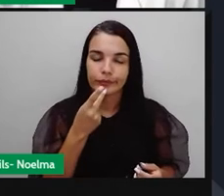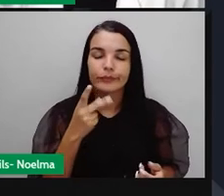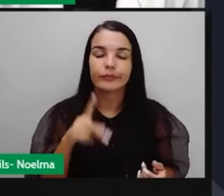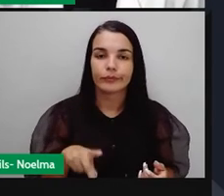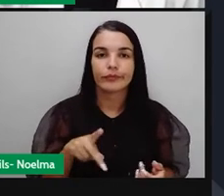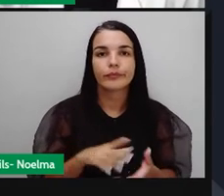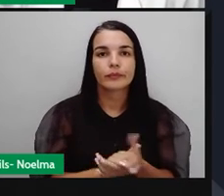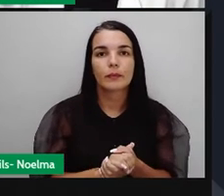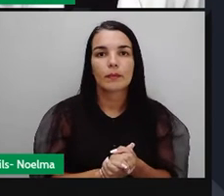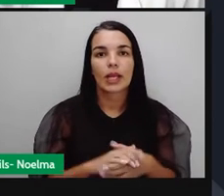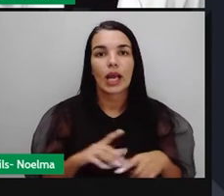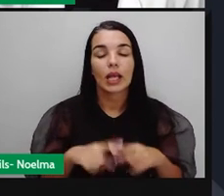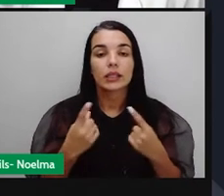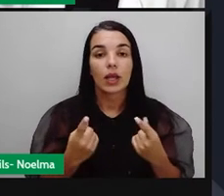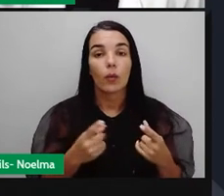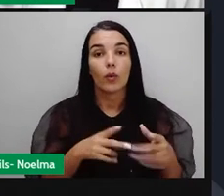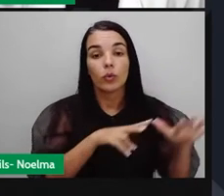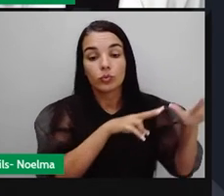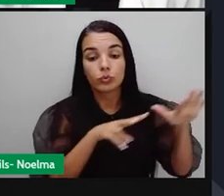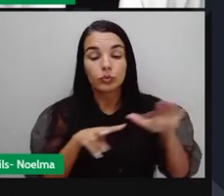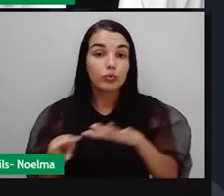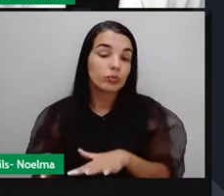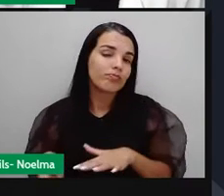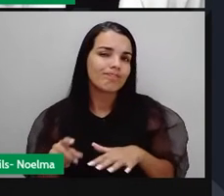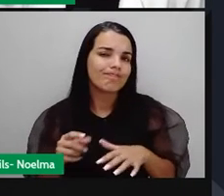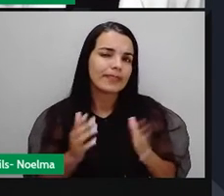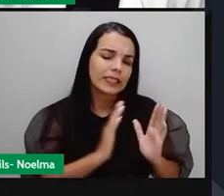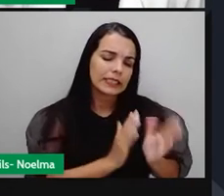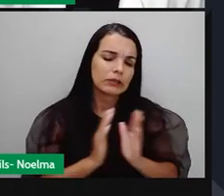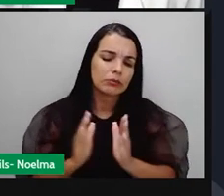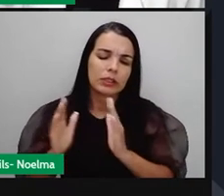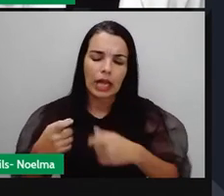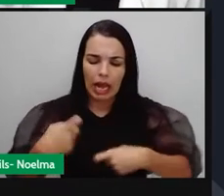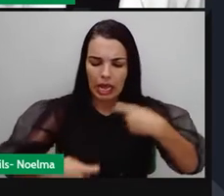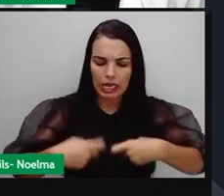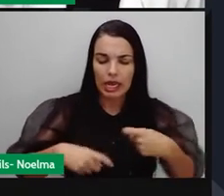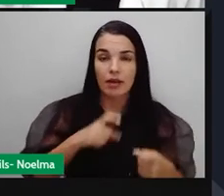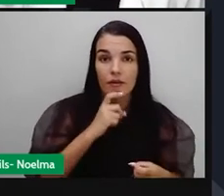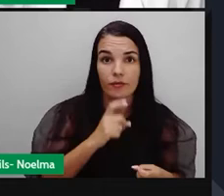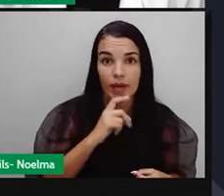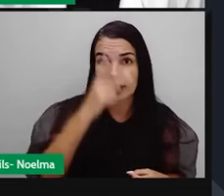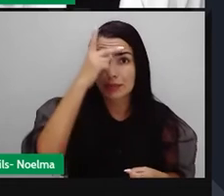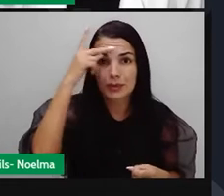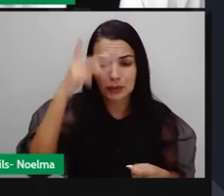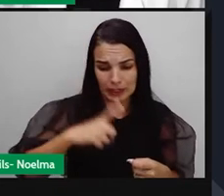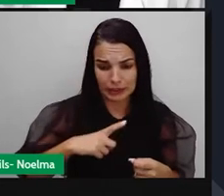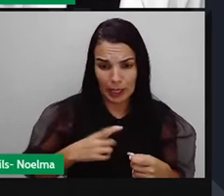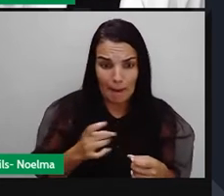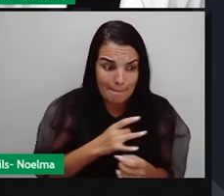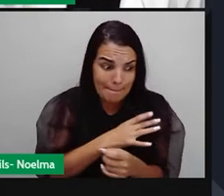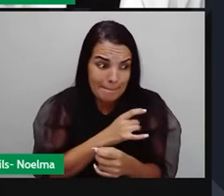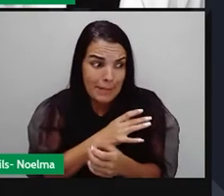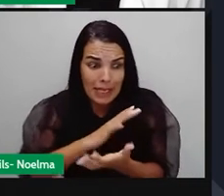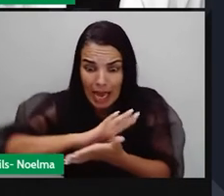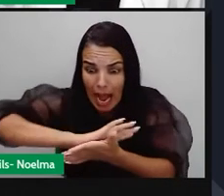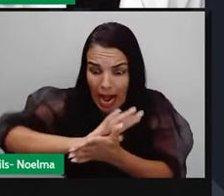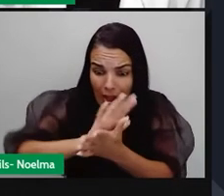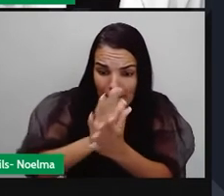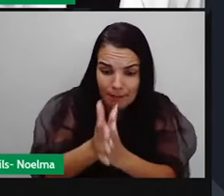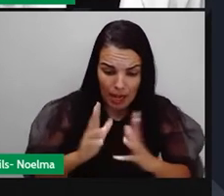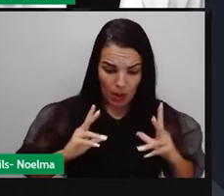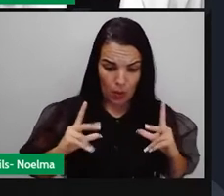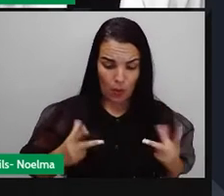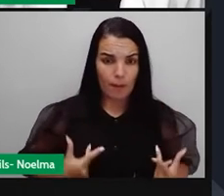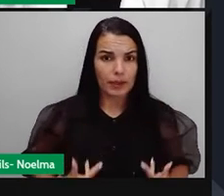Durante a Guerra Fria, foi um período da história em que as pessoas temeram, mais do que nunca, a extinção. As pessoas